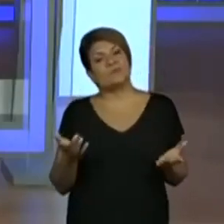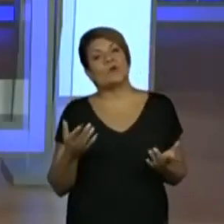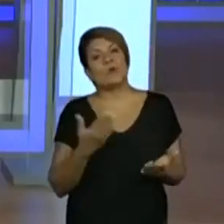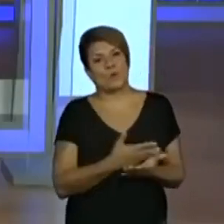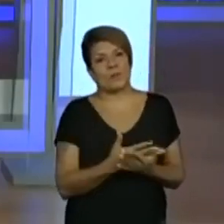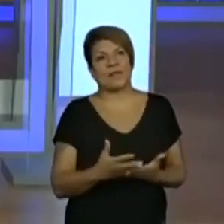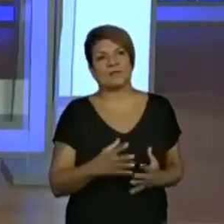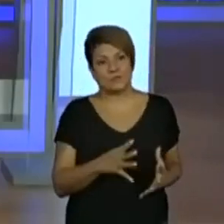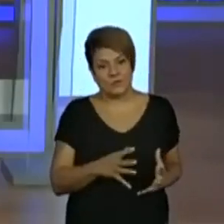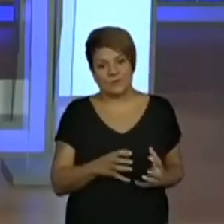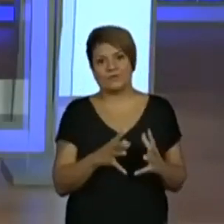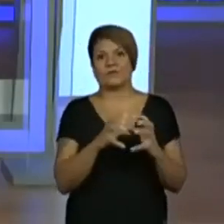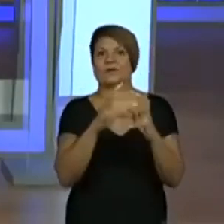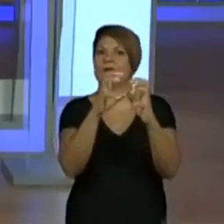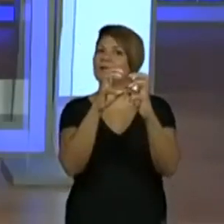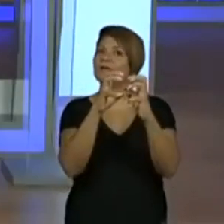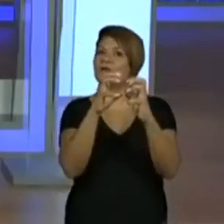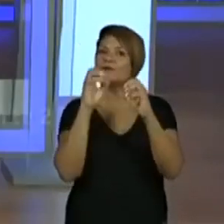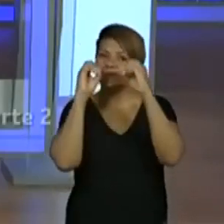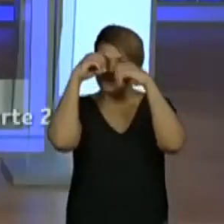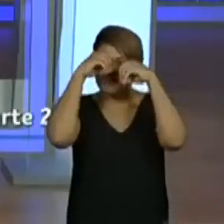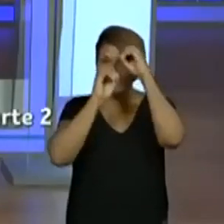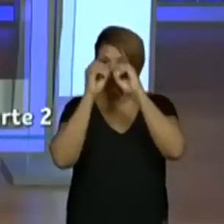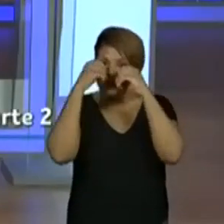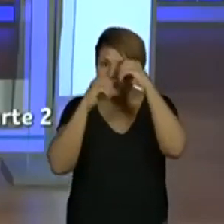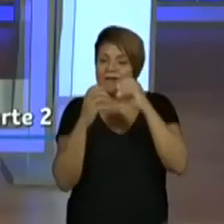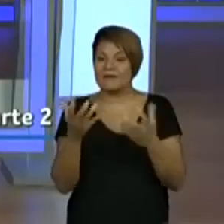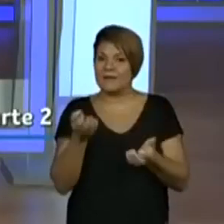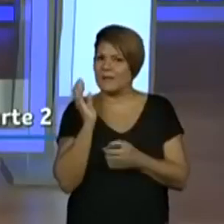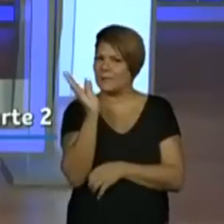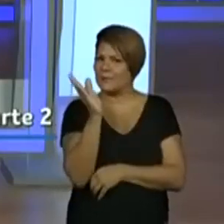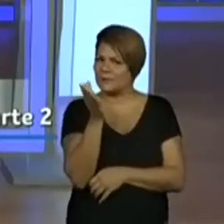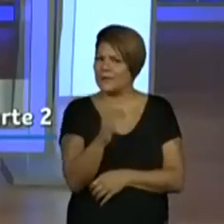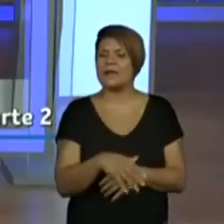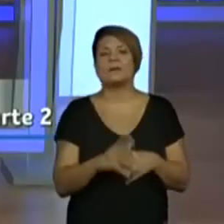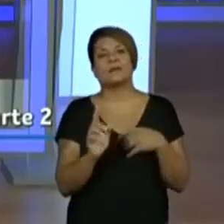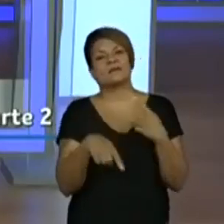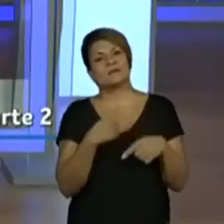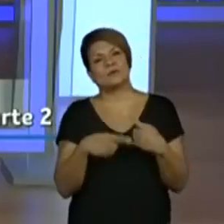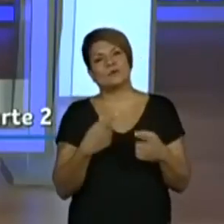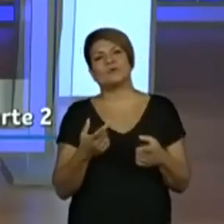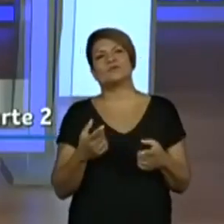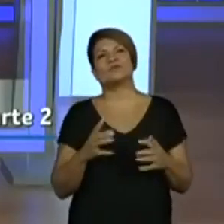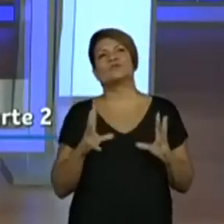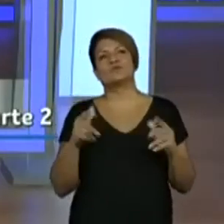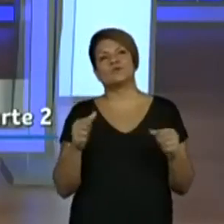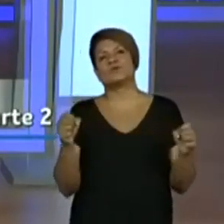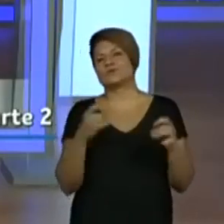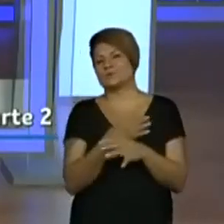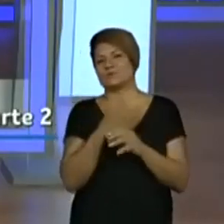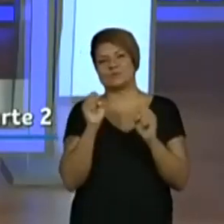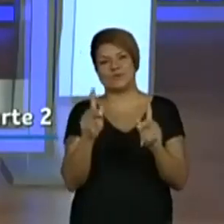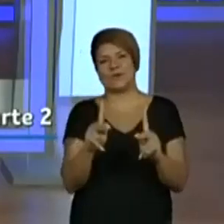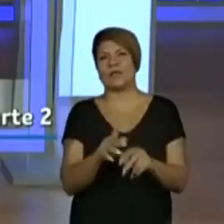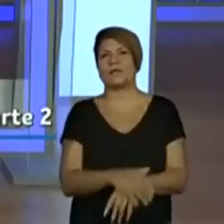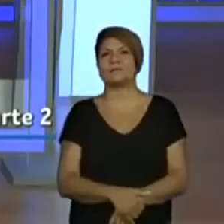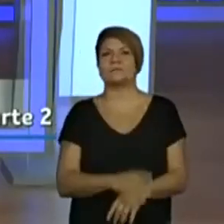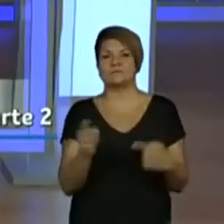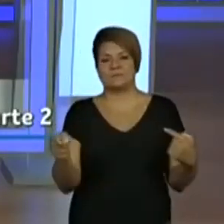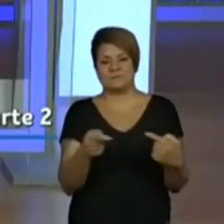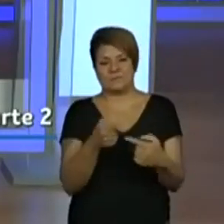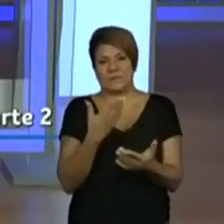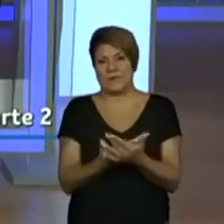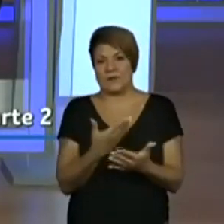conflito quando aparece, a questão do noturno querendo aprontar, mas tudo se resolve. Sim. E é isso. Tá acabando a aula? Tá